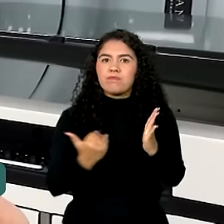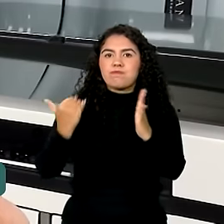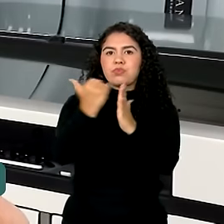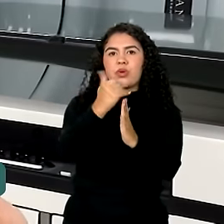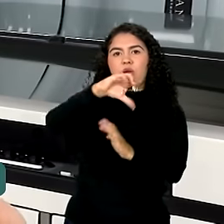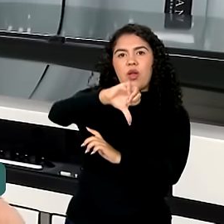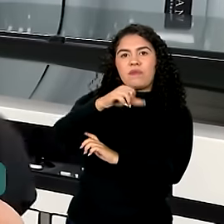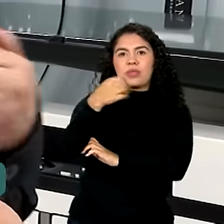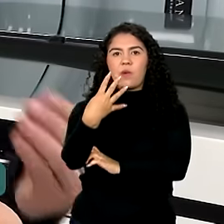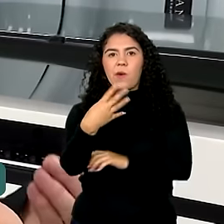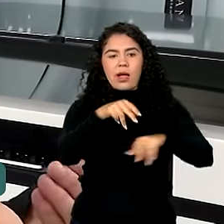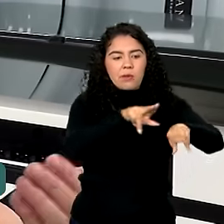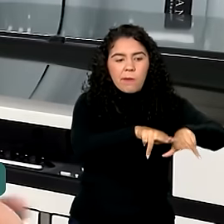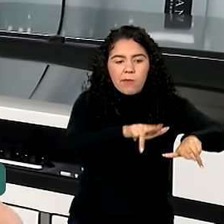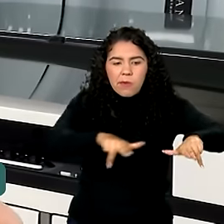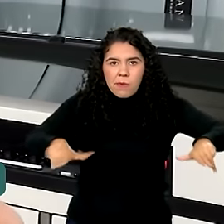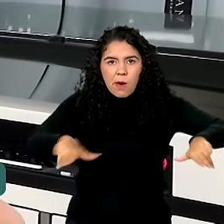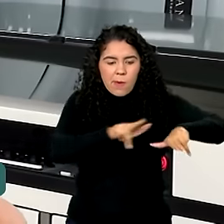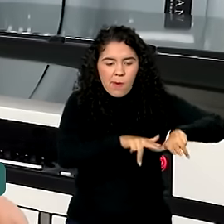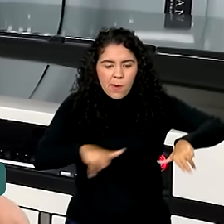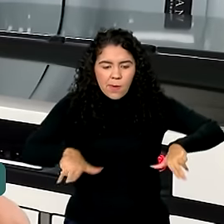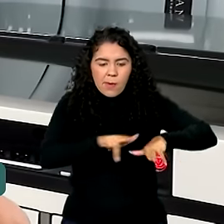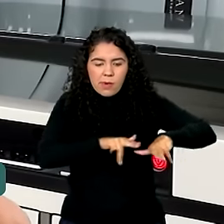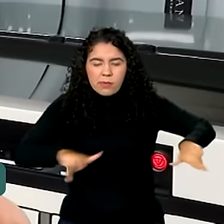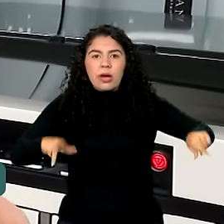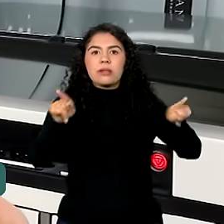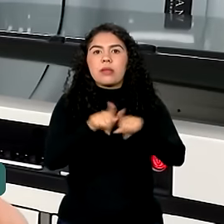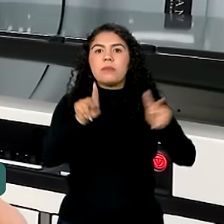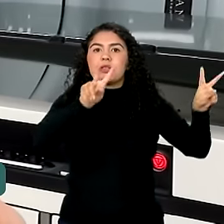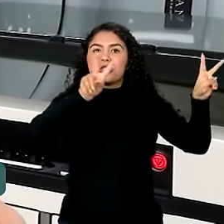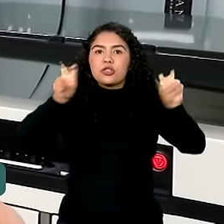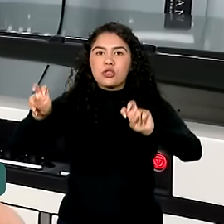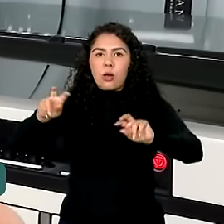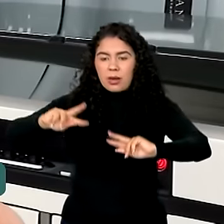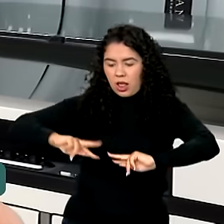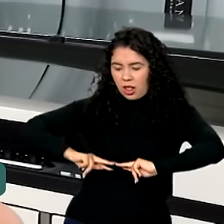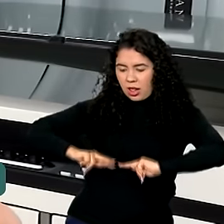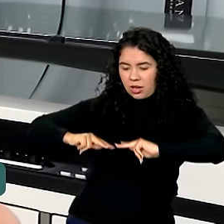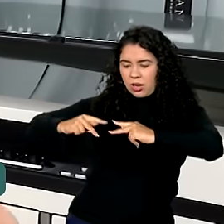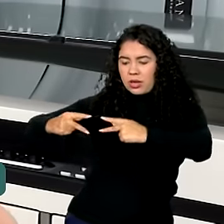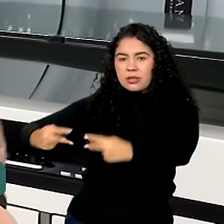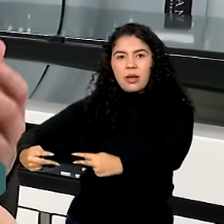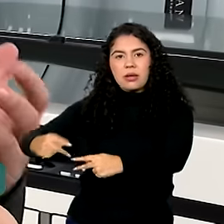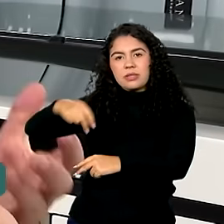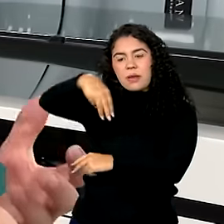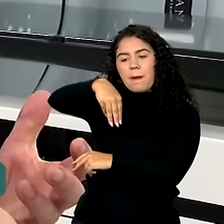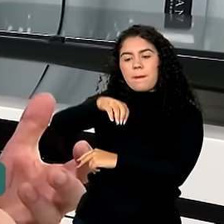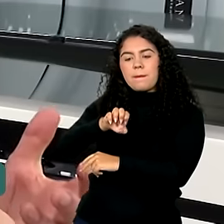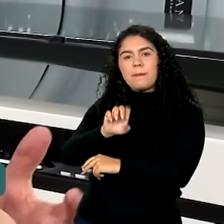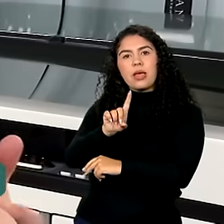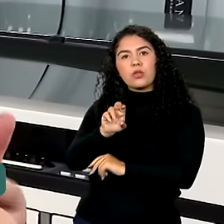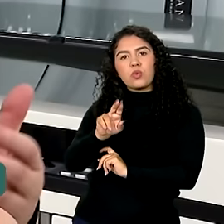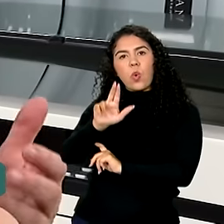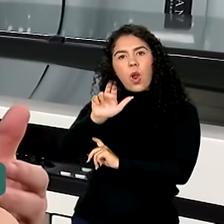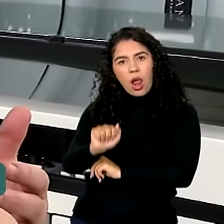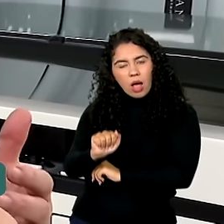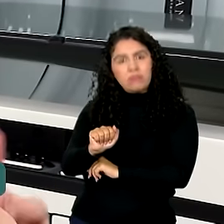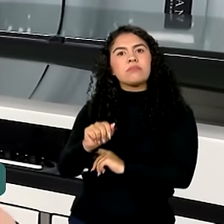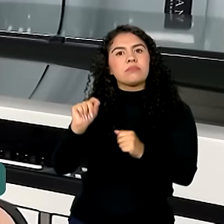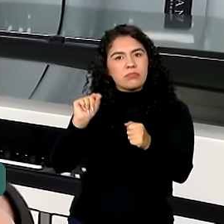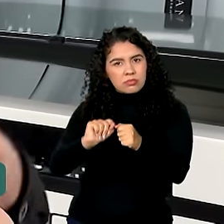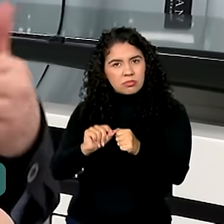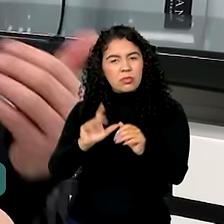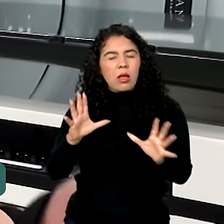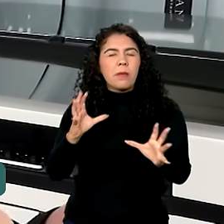internação. Aumentaremos também o transplante de medula óssea, que nós vamos chegar a